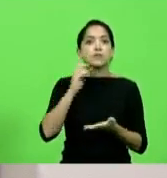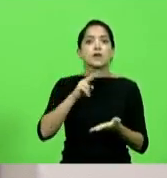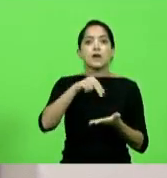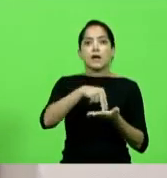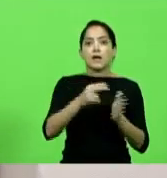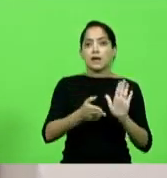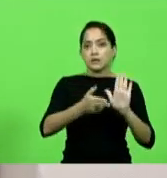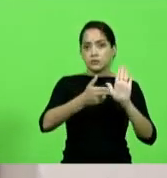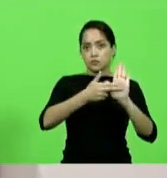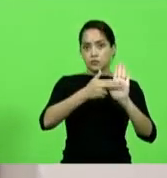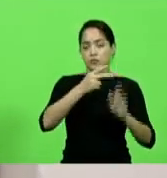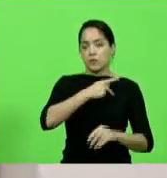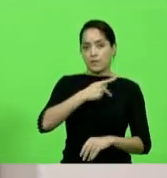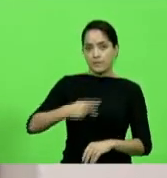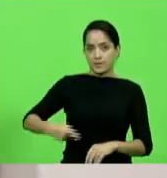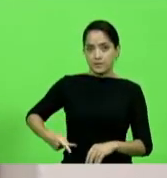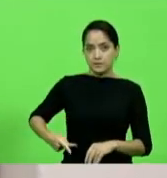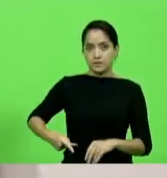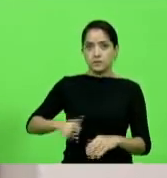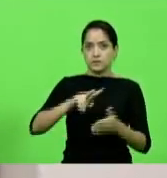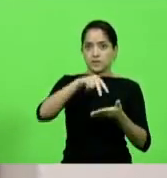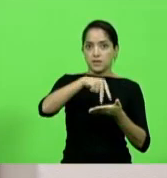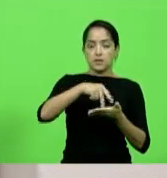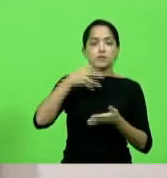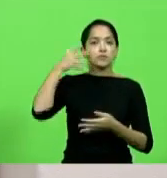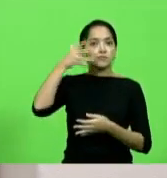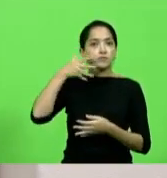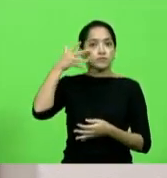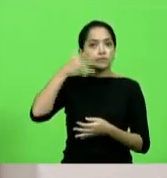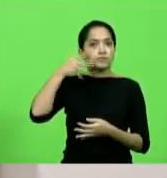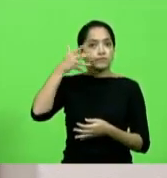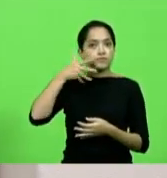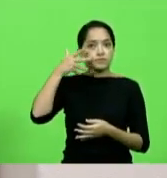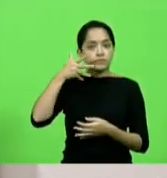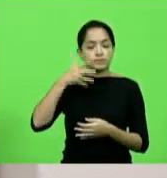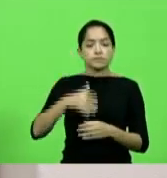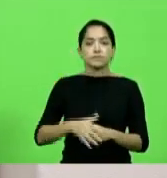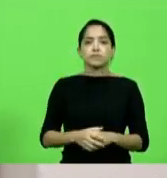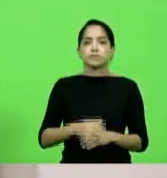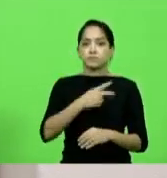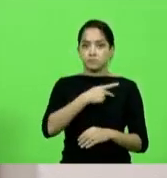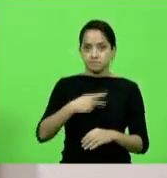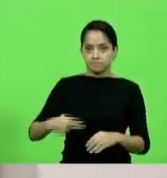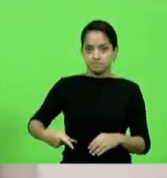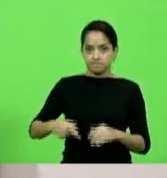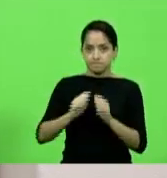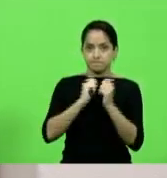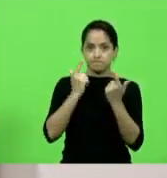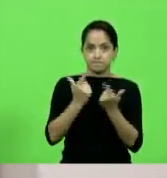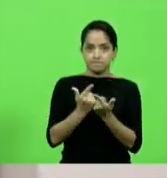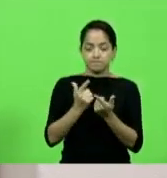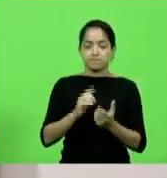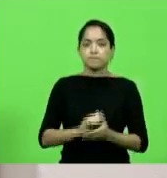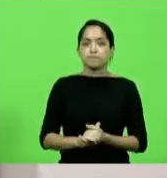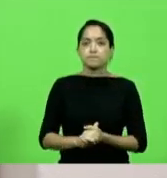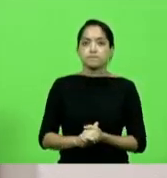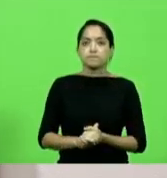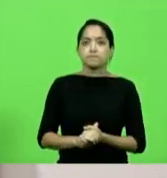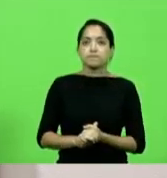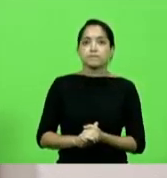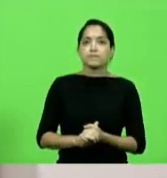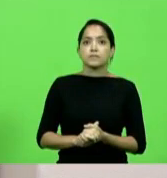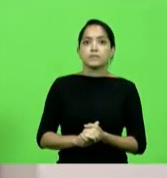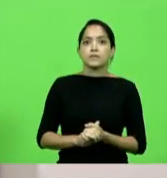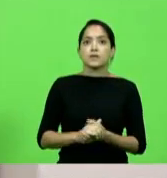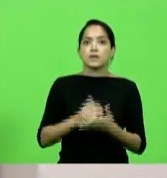a presidência e teceu o seu pronunciamento na condição de presidente do parlamento catarinense. Ao final,